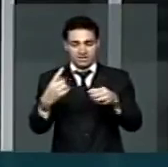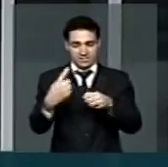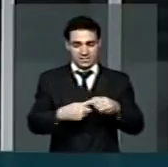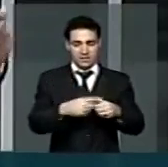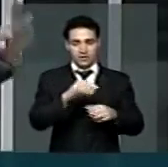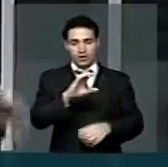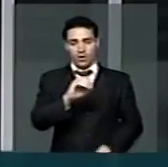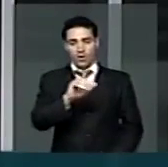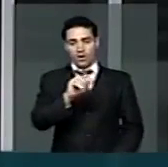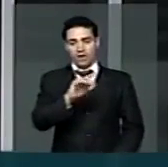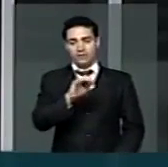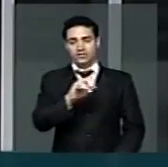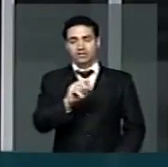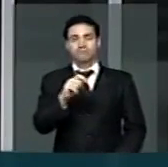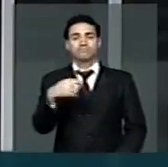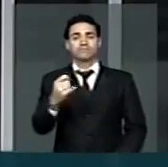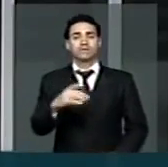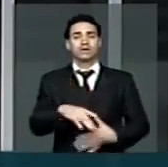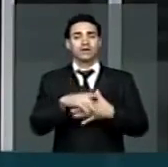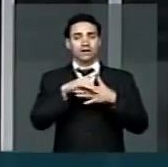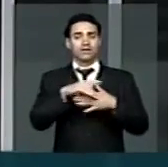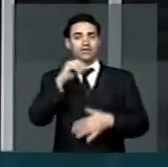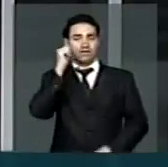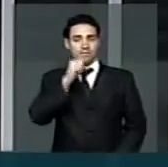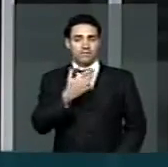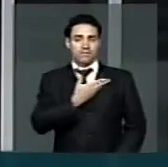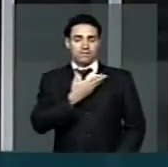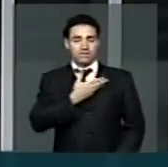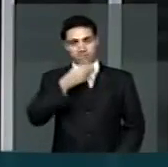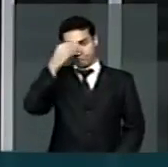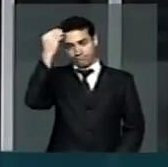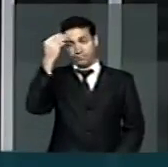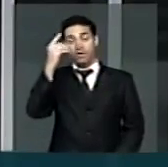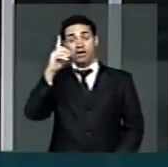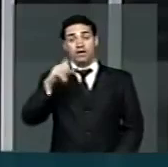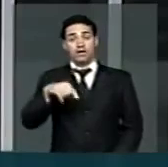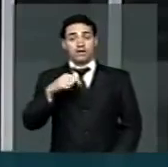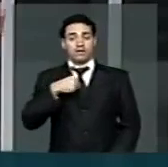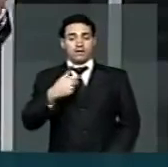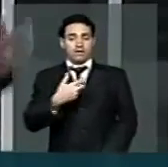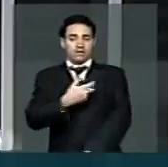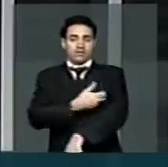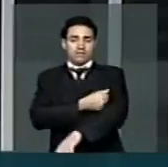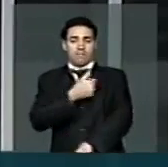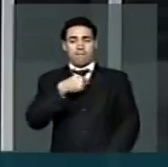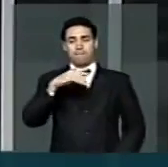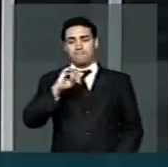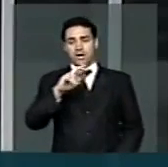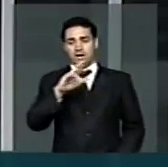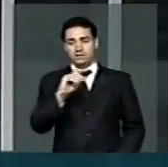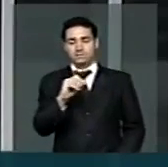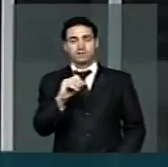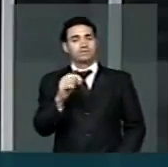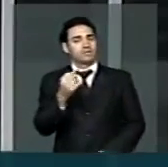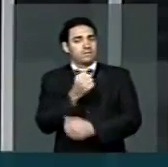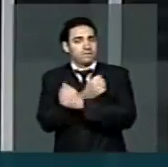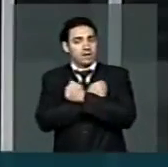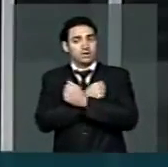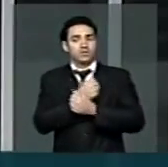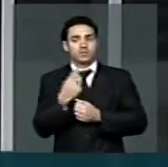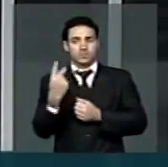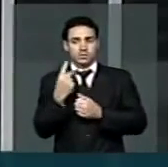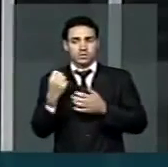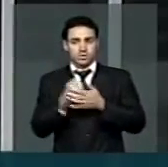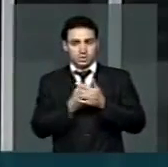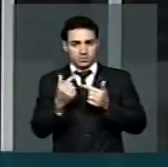cuja líder, como das líderes é a minha comadre, doutora anestesista Márcia Lira Quintão, meu abraço pela batalha que nós temos aí na